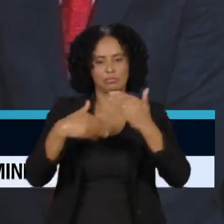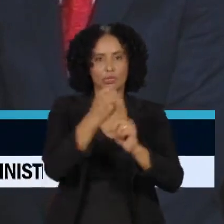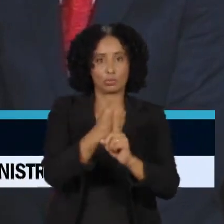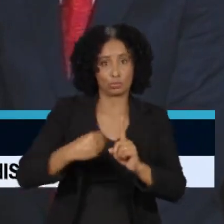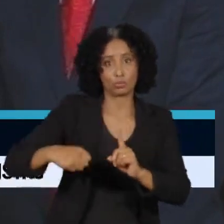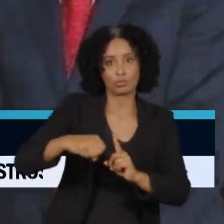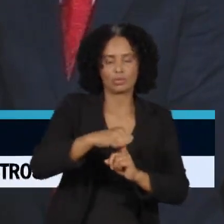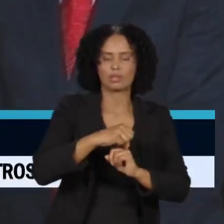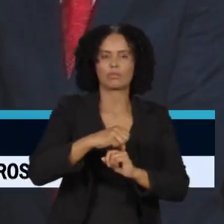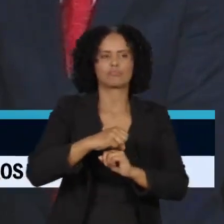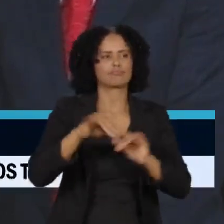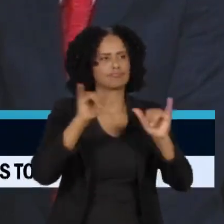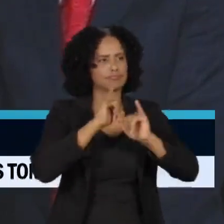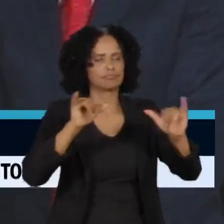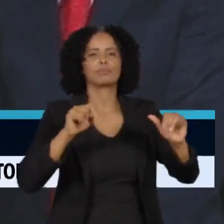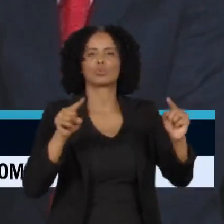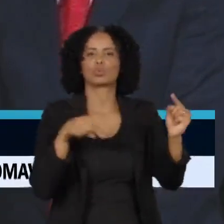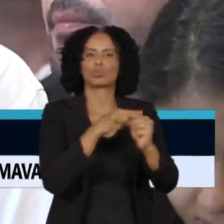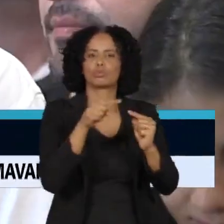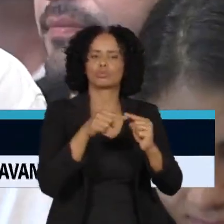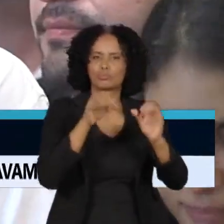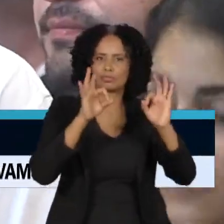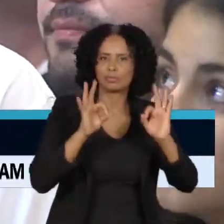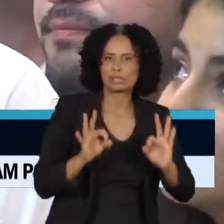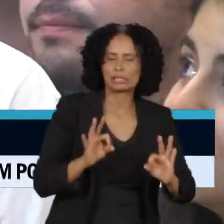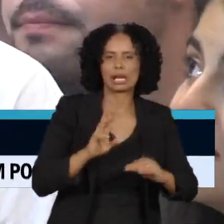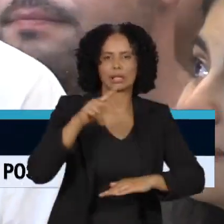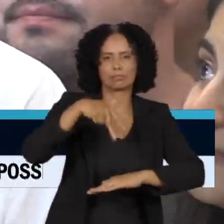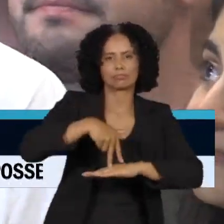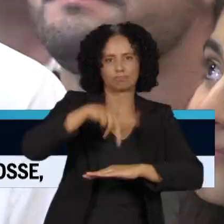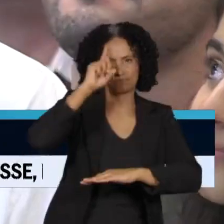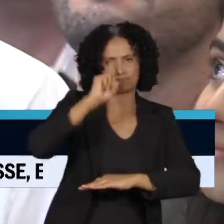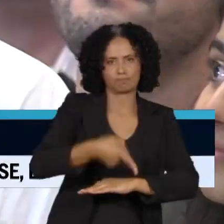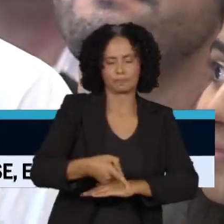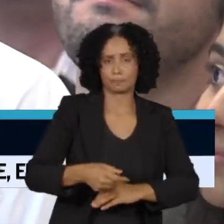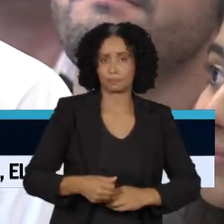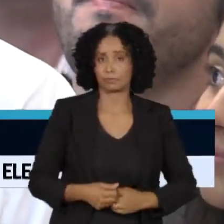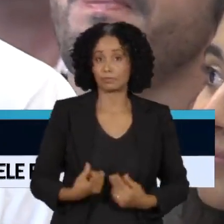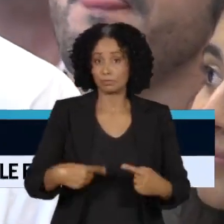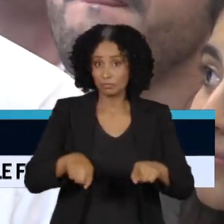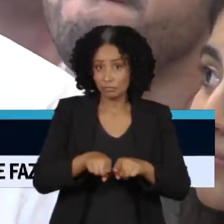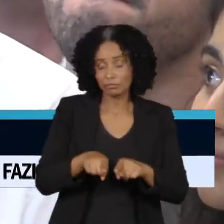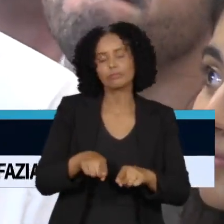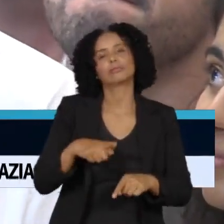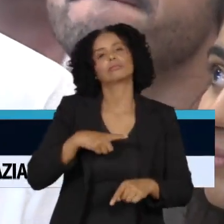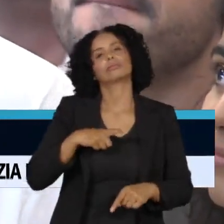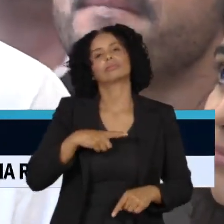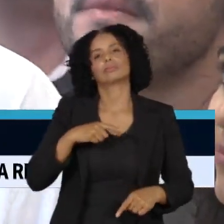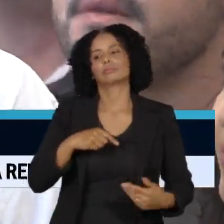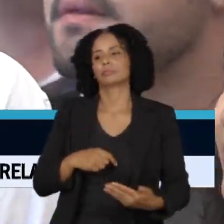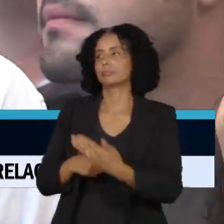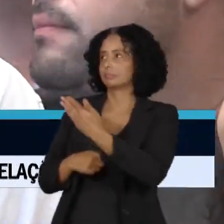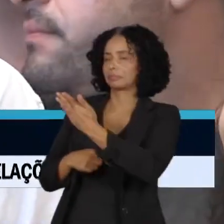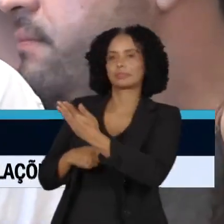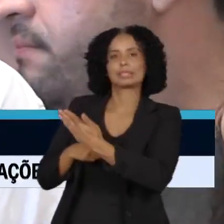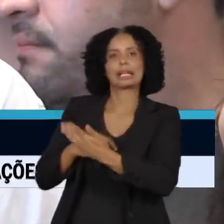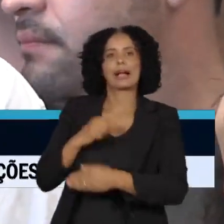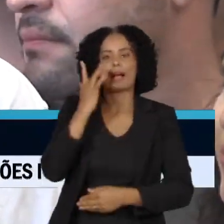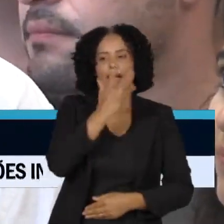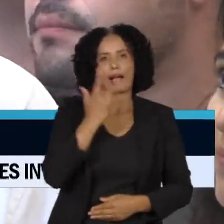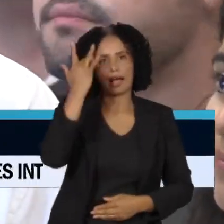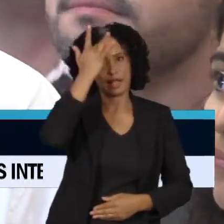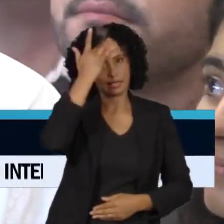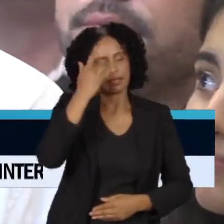afirmou que se trata de meta para mandato. Nesta terça-feira, o ministro da Fazenda, Fernando Haddad, disse que é preciso